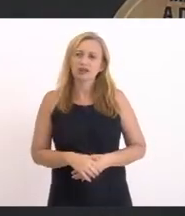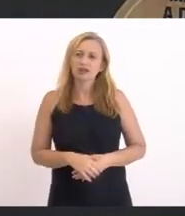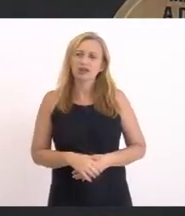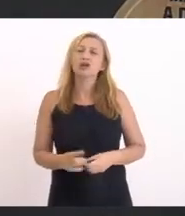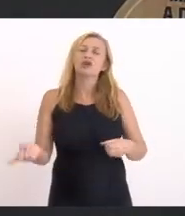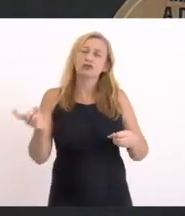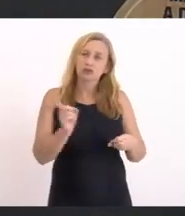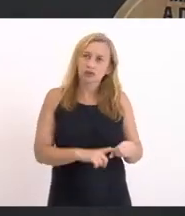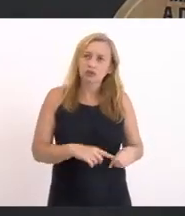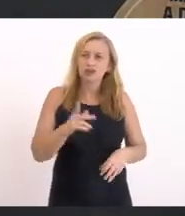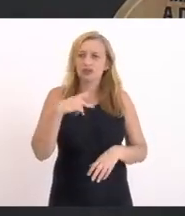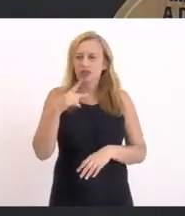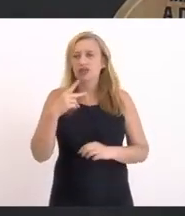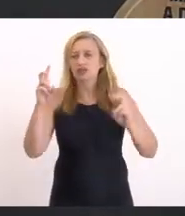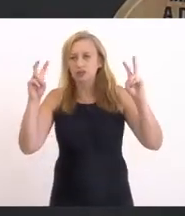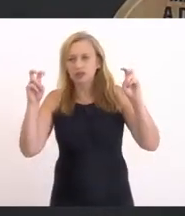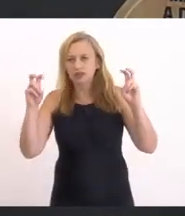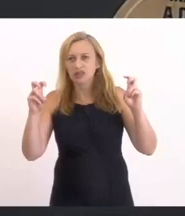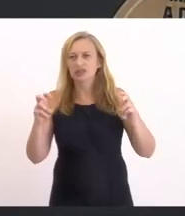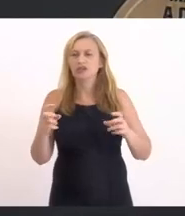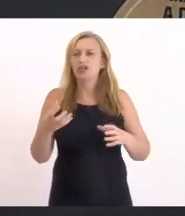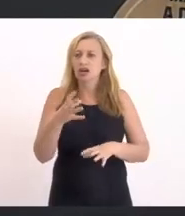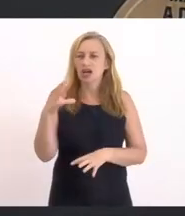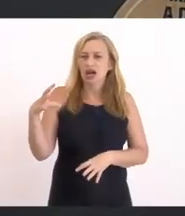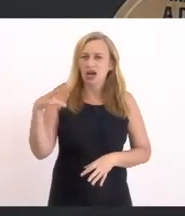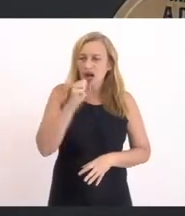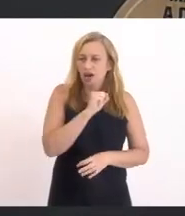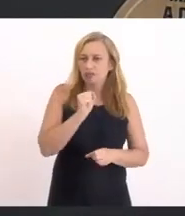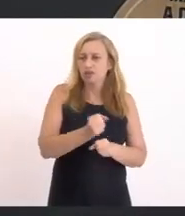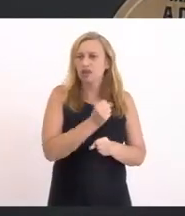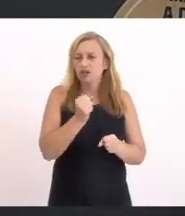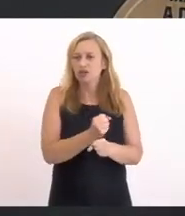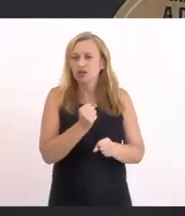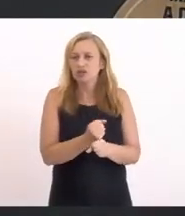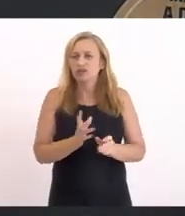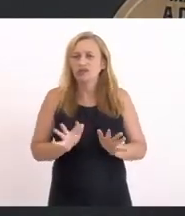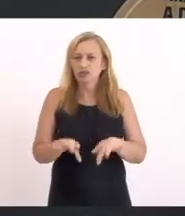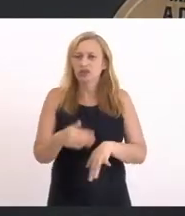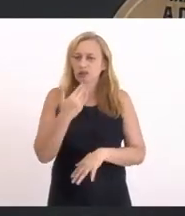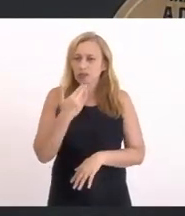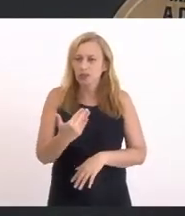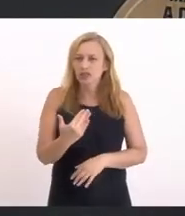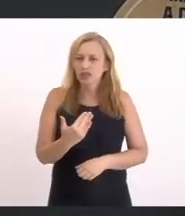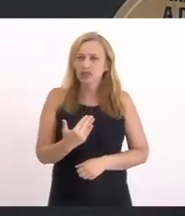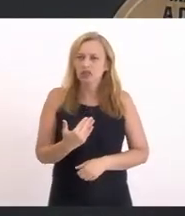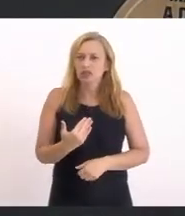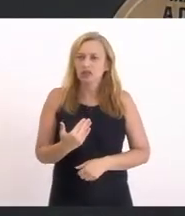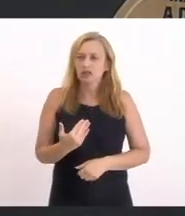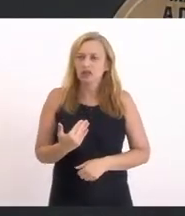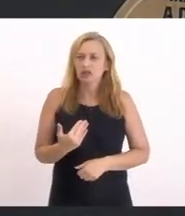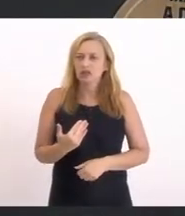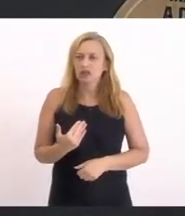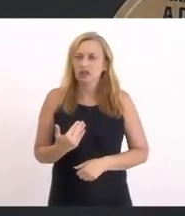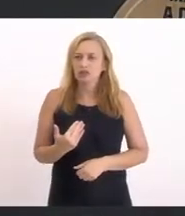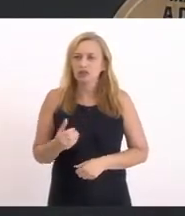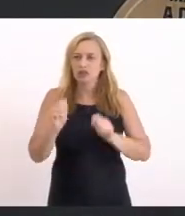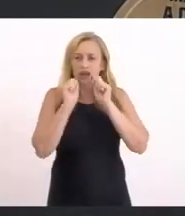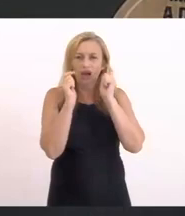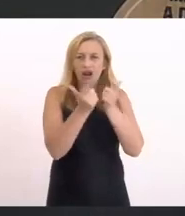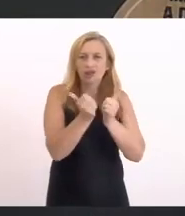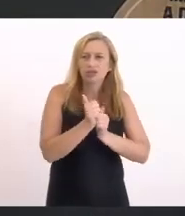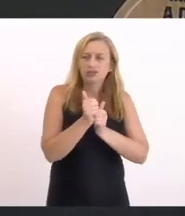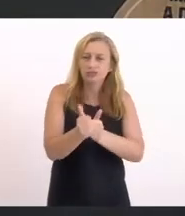Volto a dizer Sobre essa questão Do caráter emergencial E concluo pedindo Solicitando que A alergia